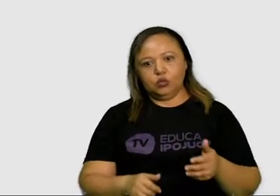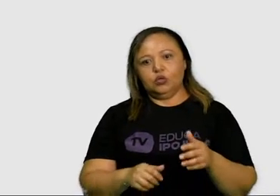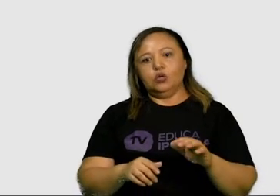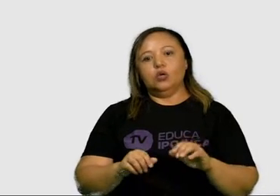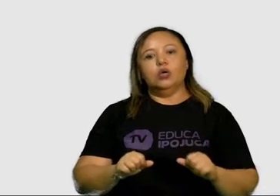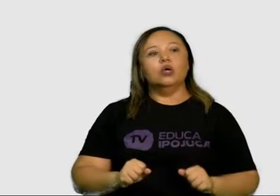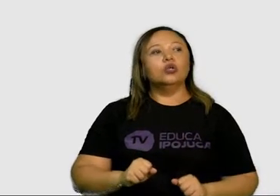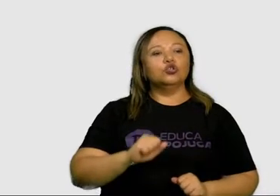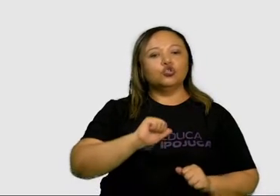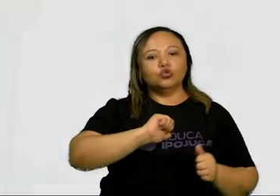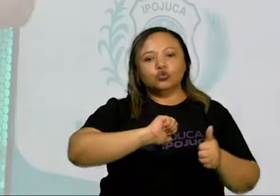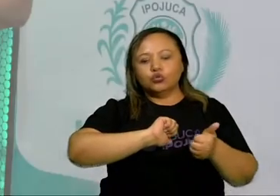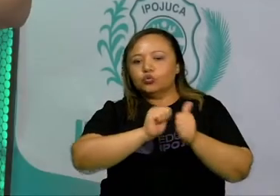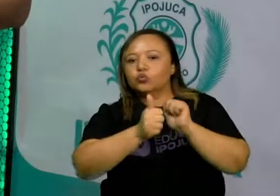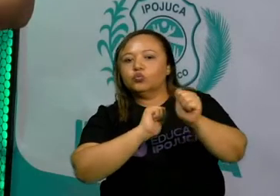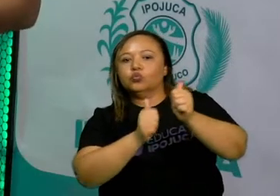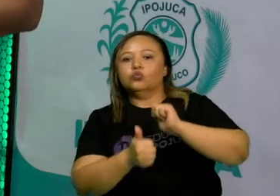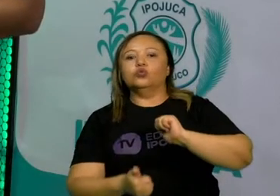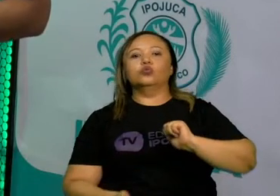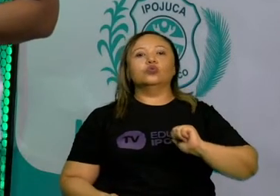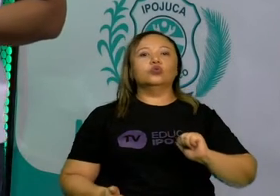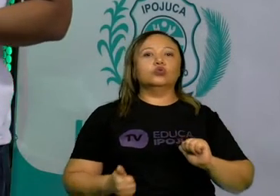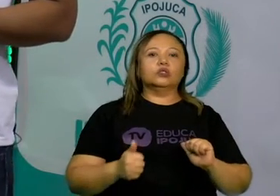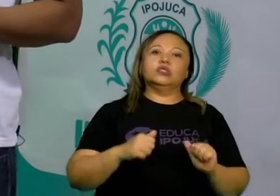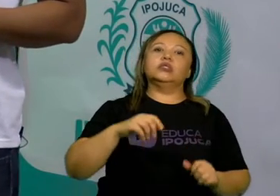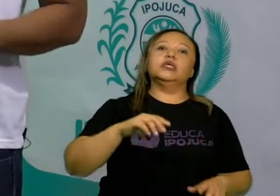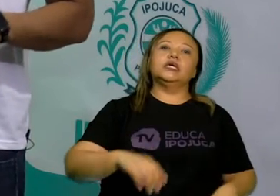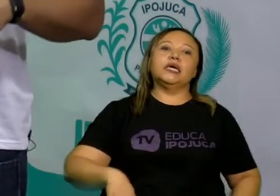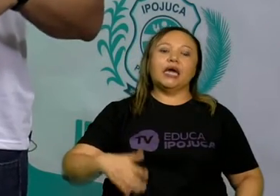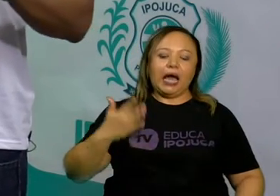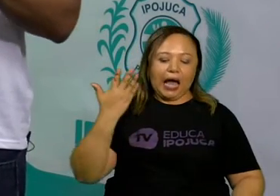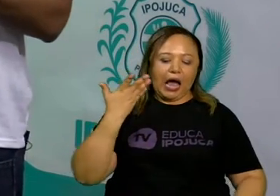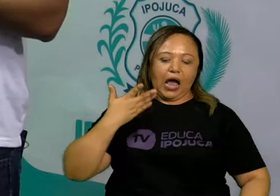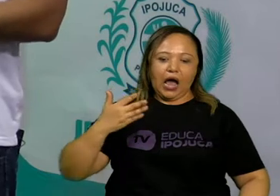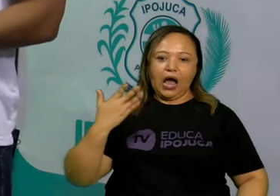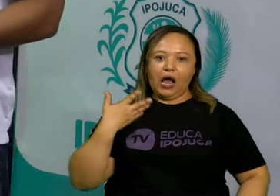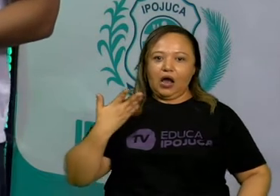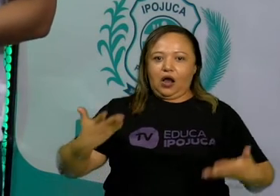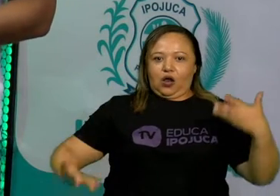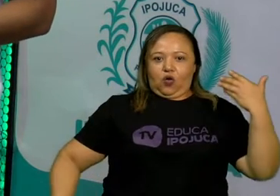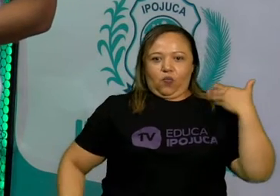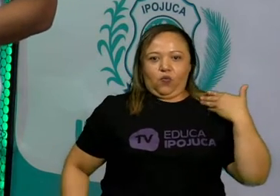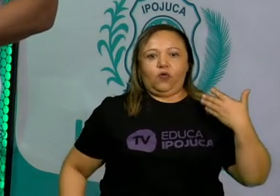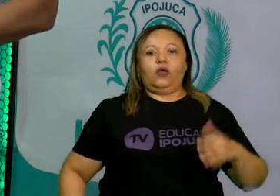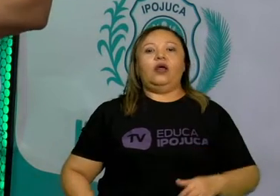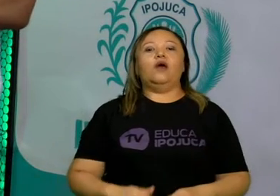-corrente, pega-ajudou, que são os jogos que a gente conhece.